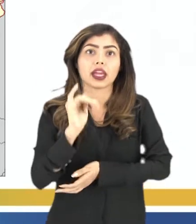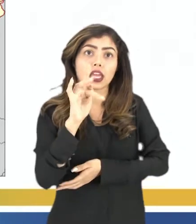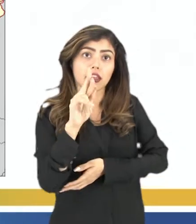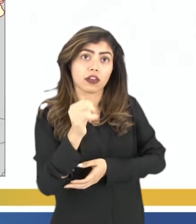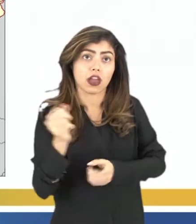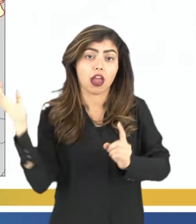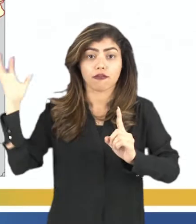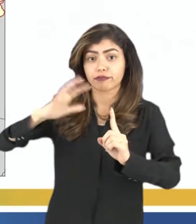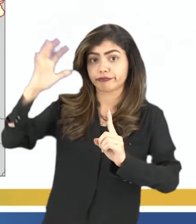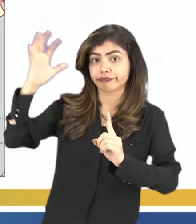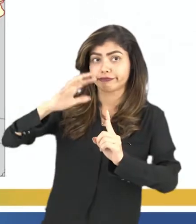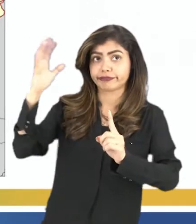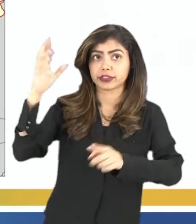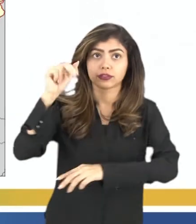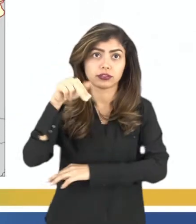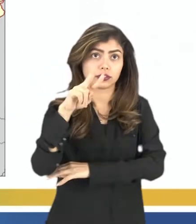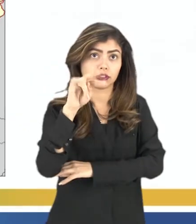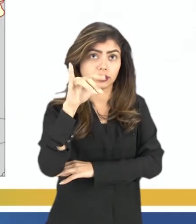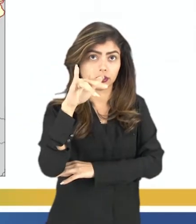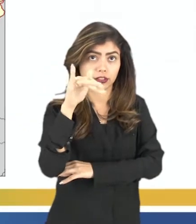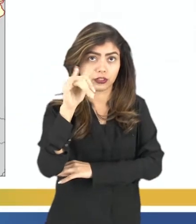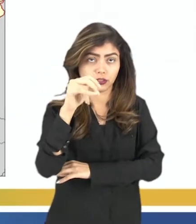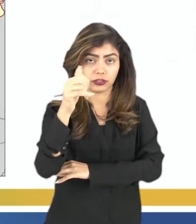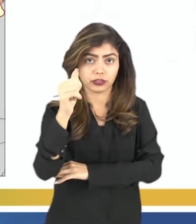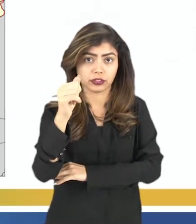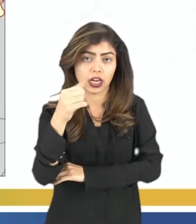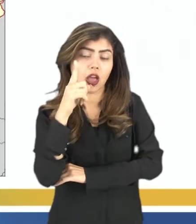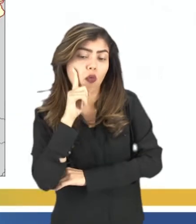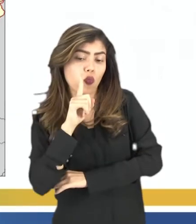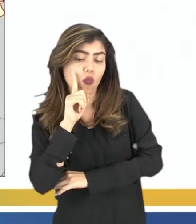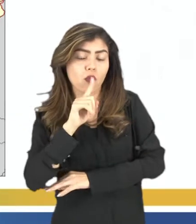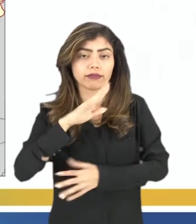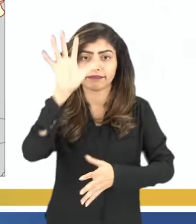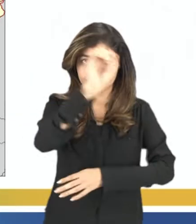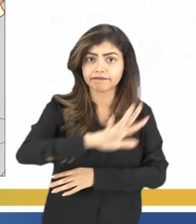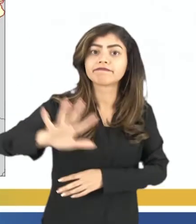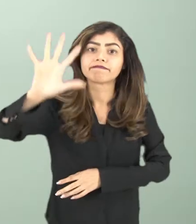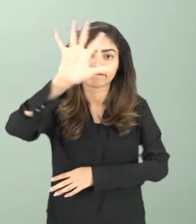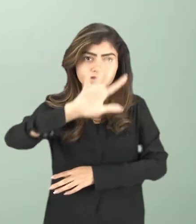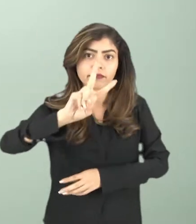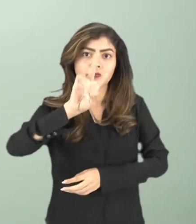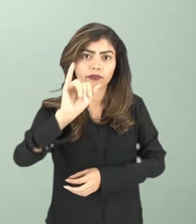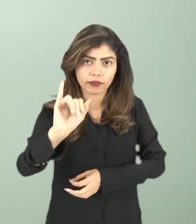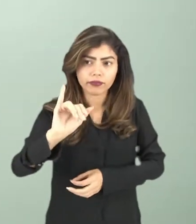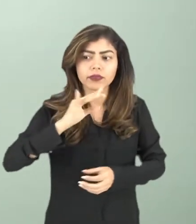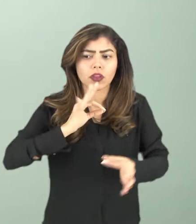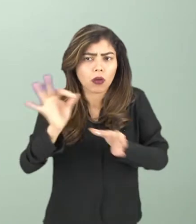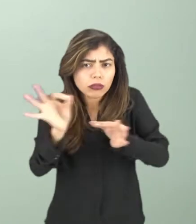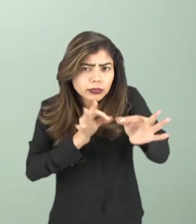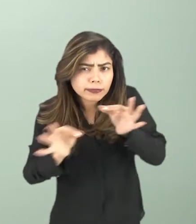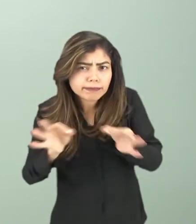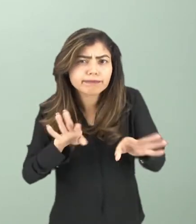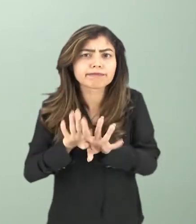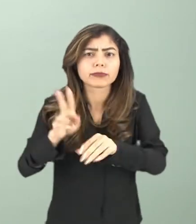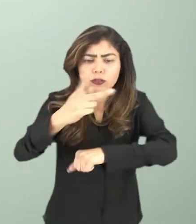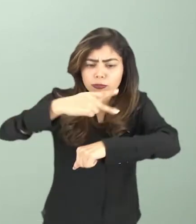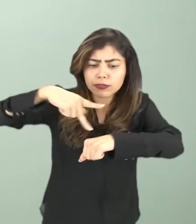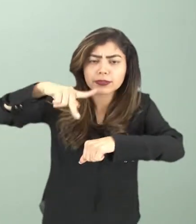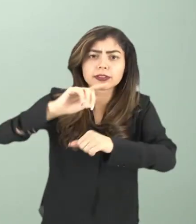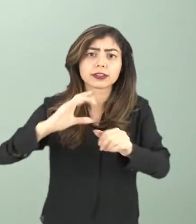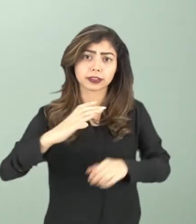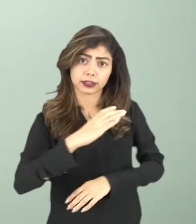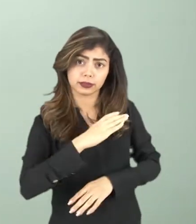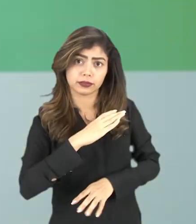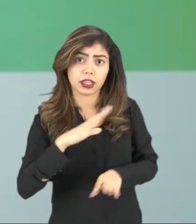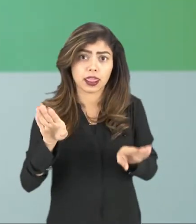dos Estados Unidos, que seria então a nação aí que vai coordenar esses países capitalistas